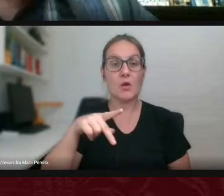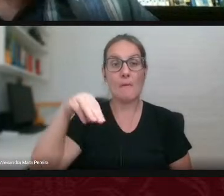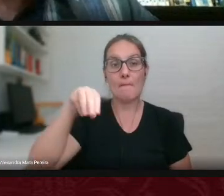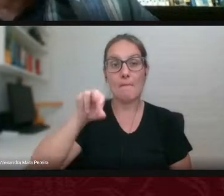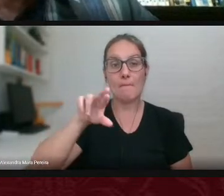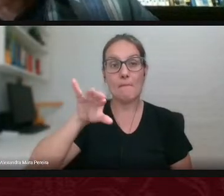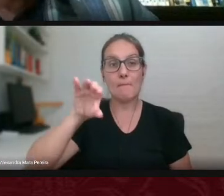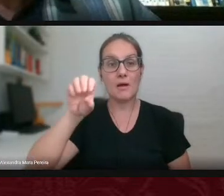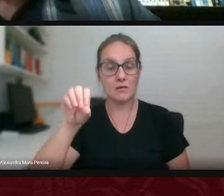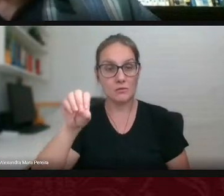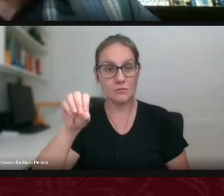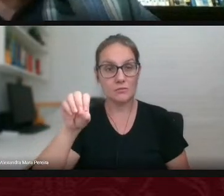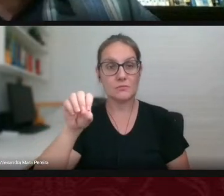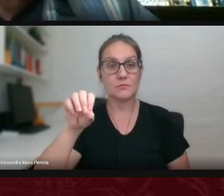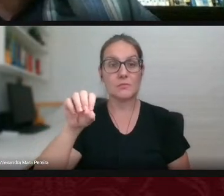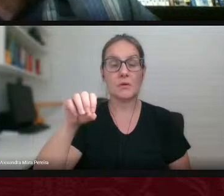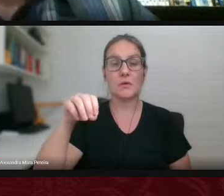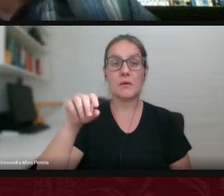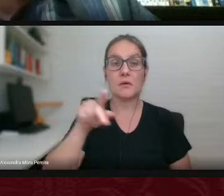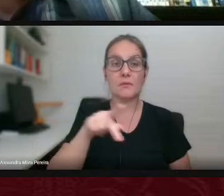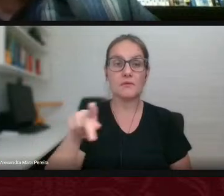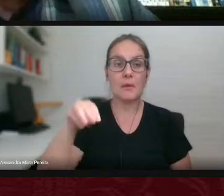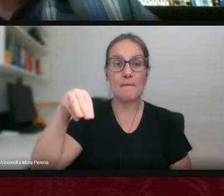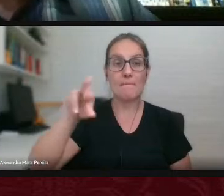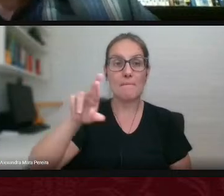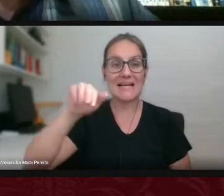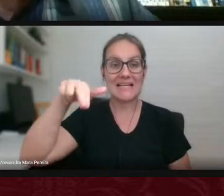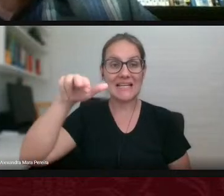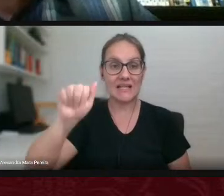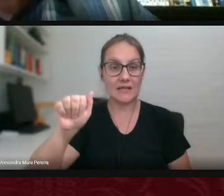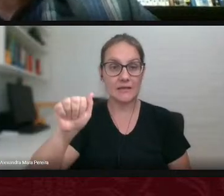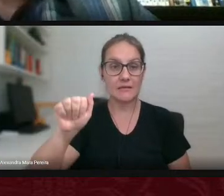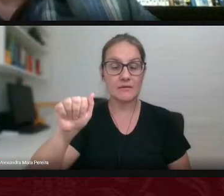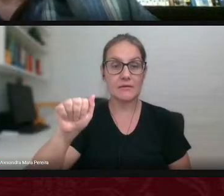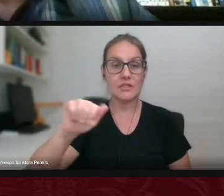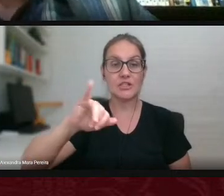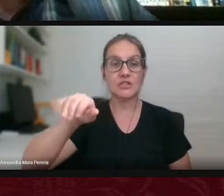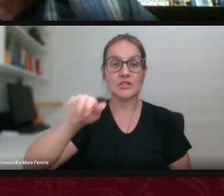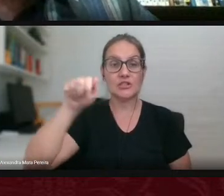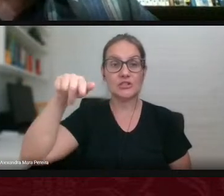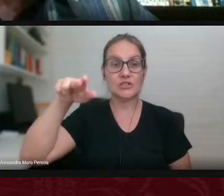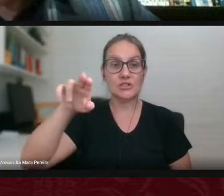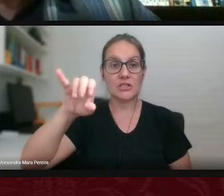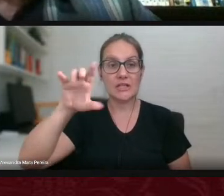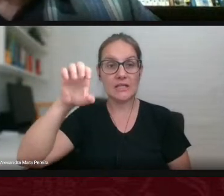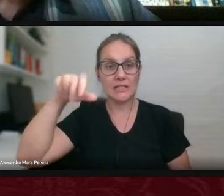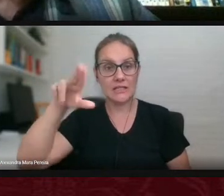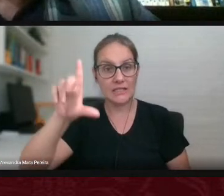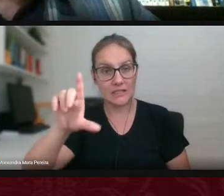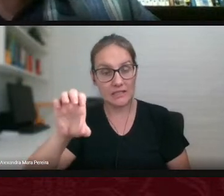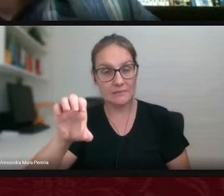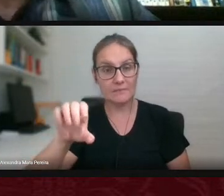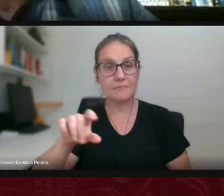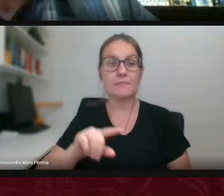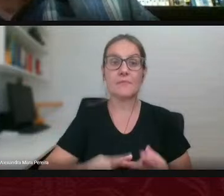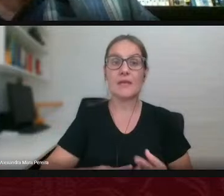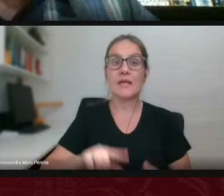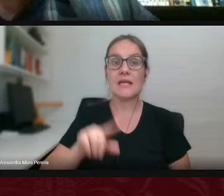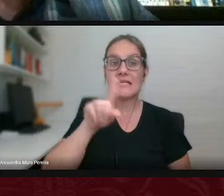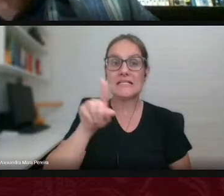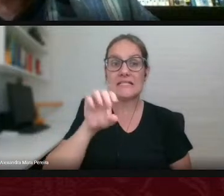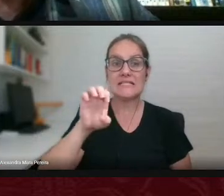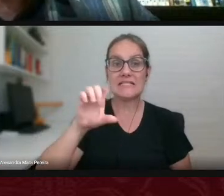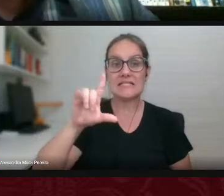Sérgio Vaz da Silva a professora Marina Vinha a professora Jaqueline da Silva Nunes a professora Zélia